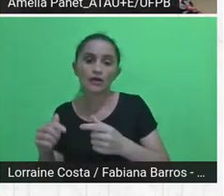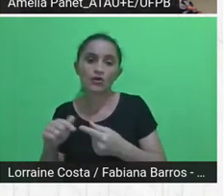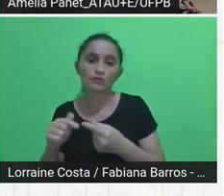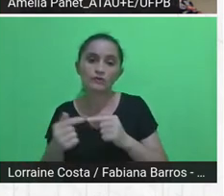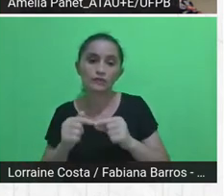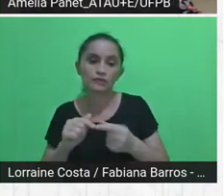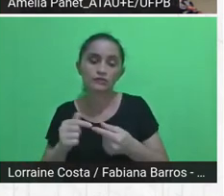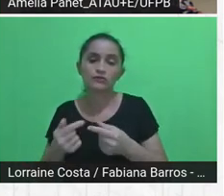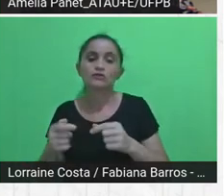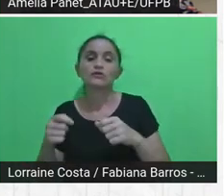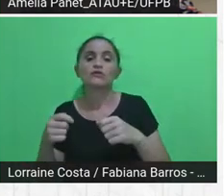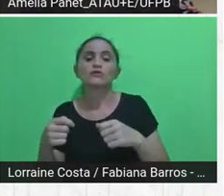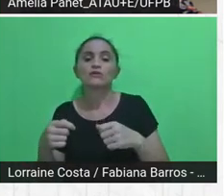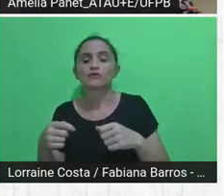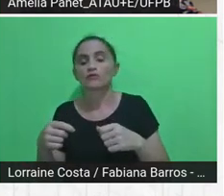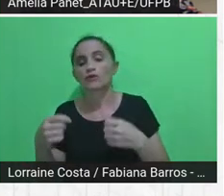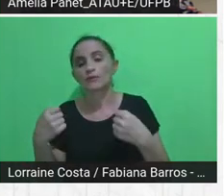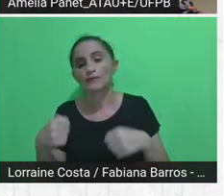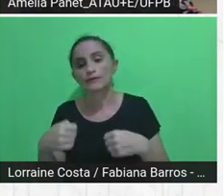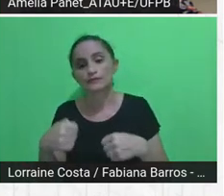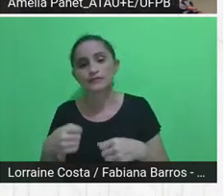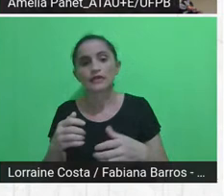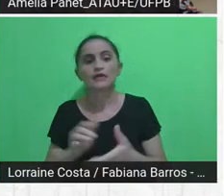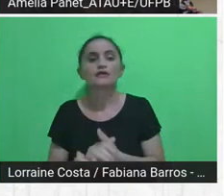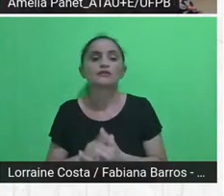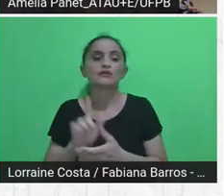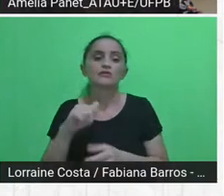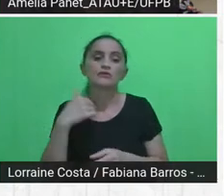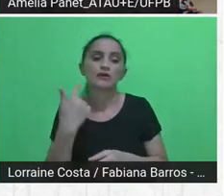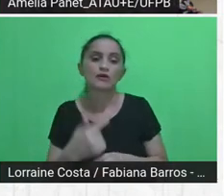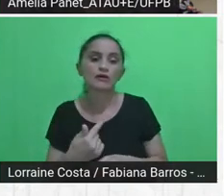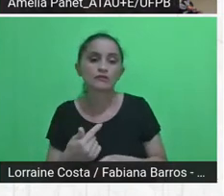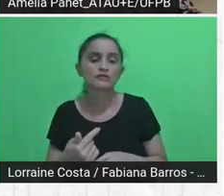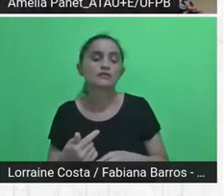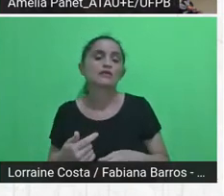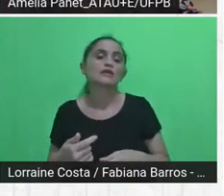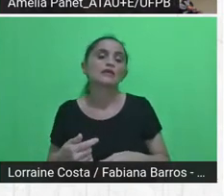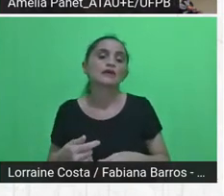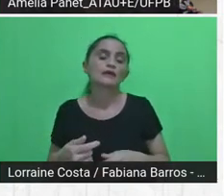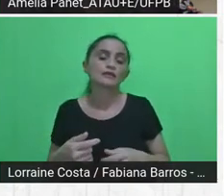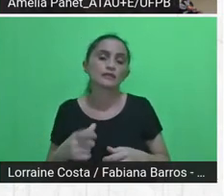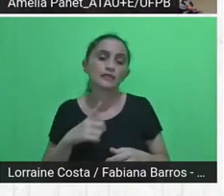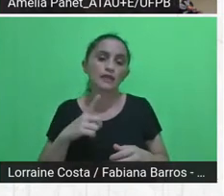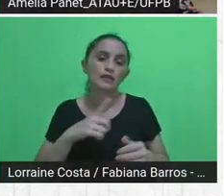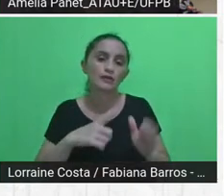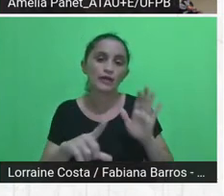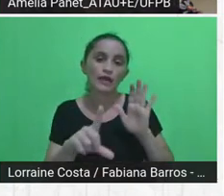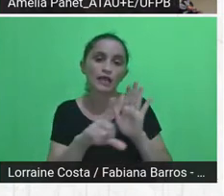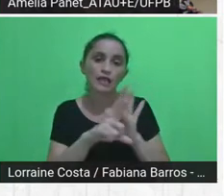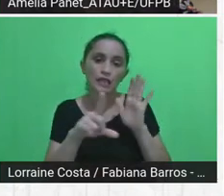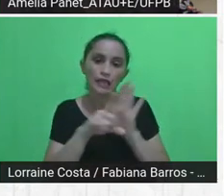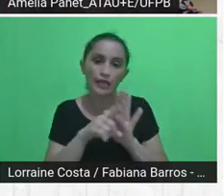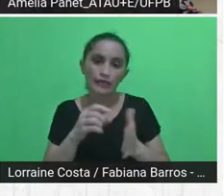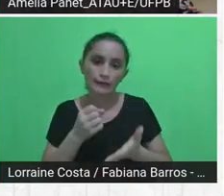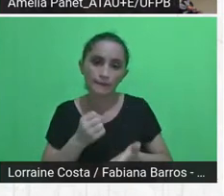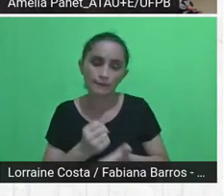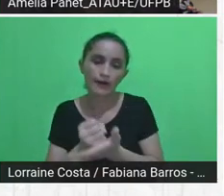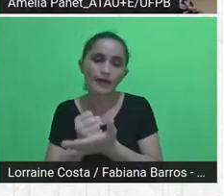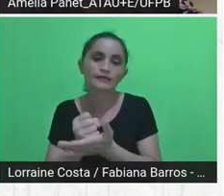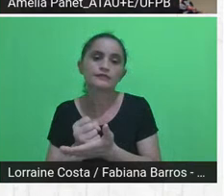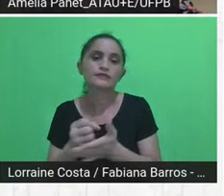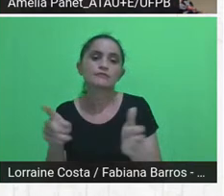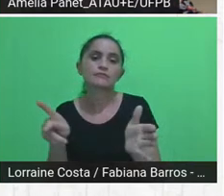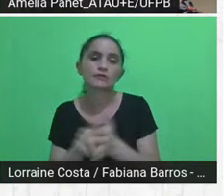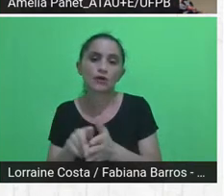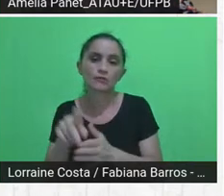apresentando a base legal que dá suporte a todas as questões relacionadas ao direito à cidade.